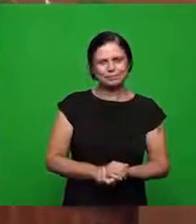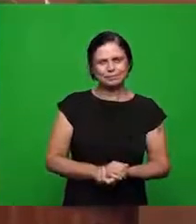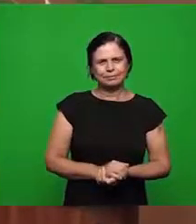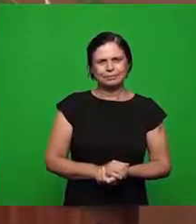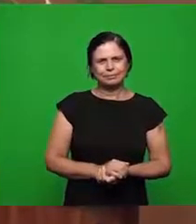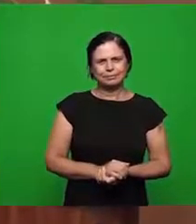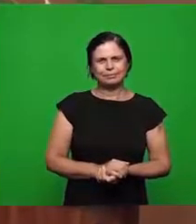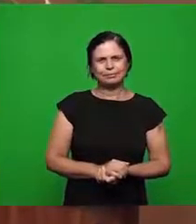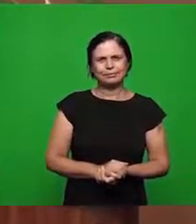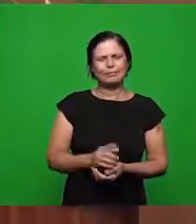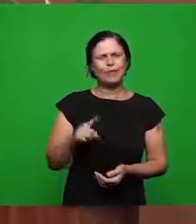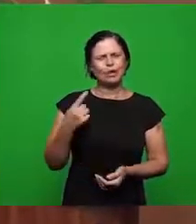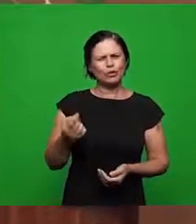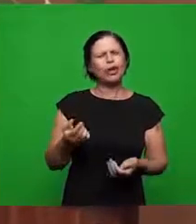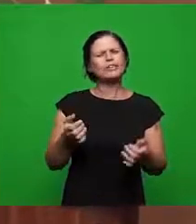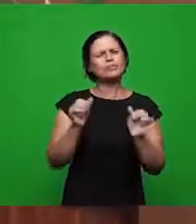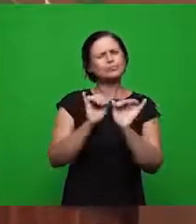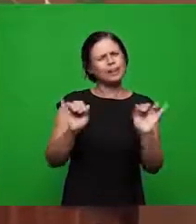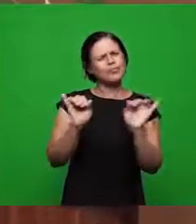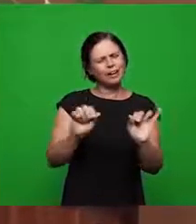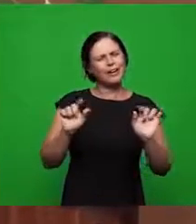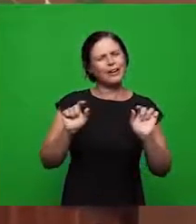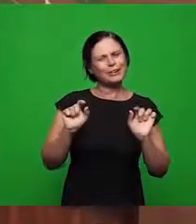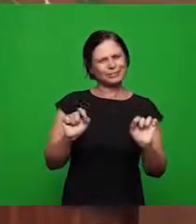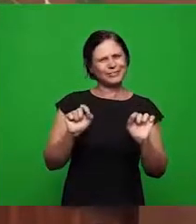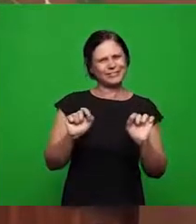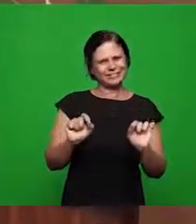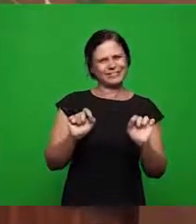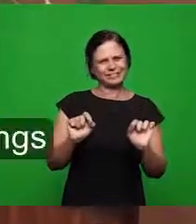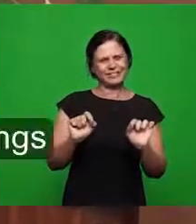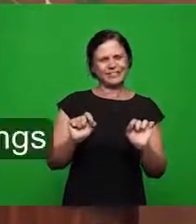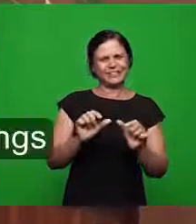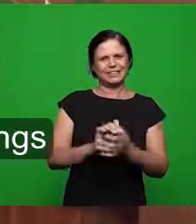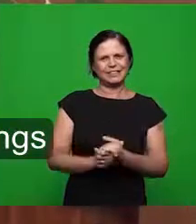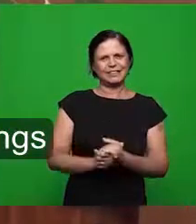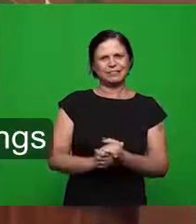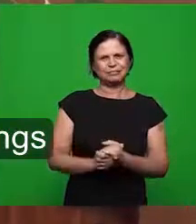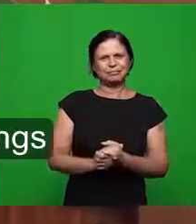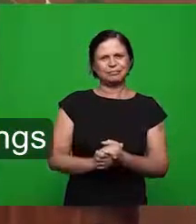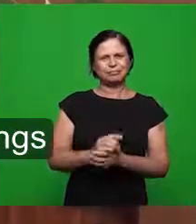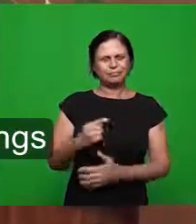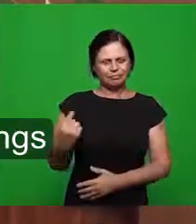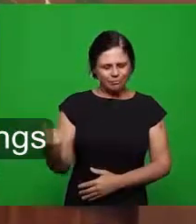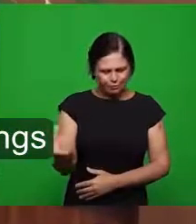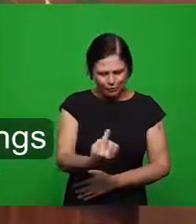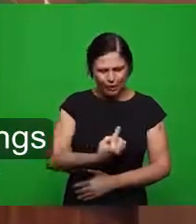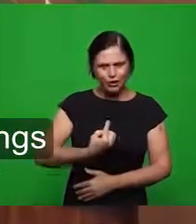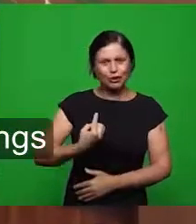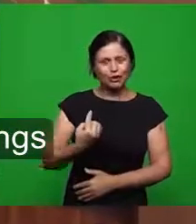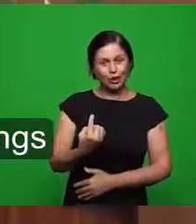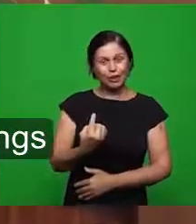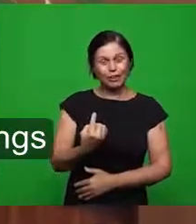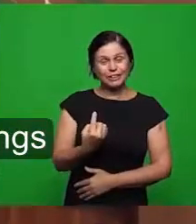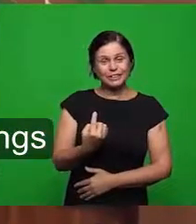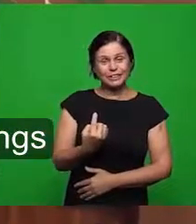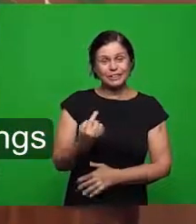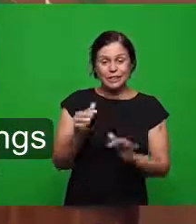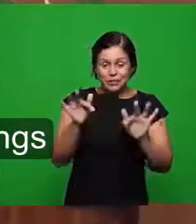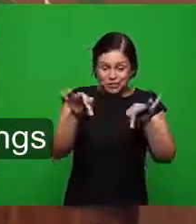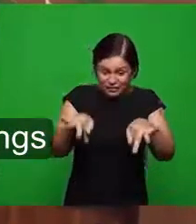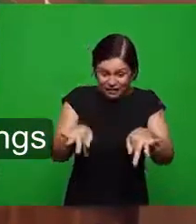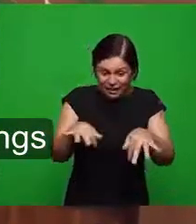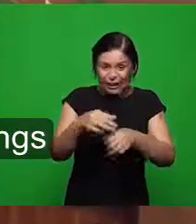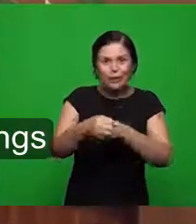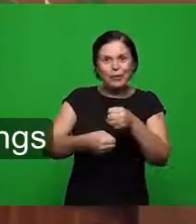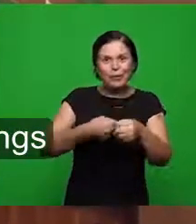nós queremos dizer aos nossos irmãos que estamos no final de um ano